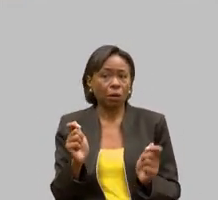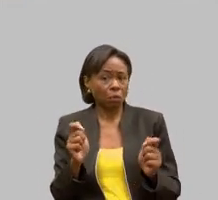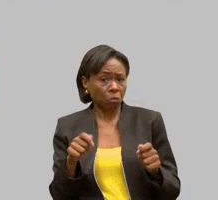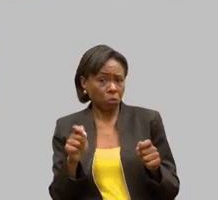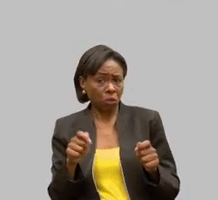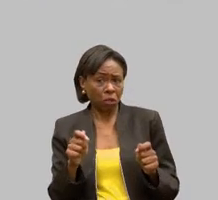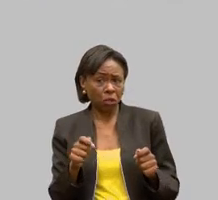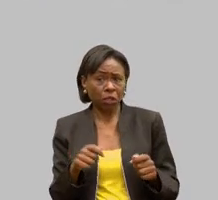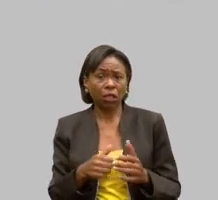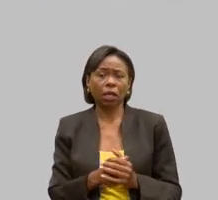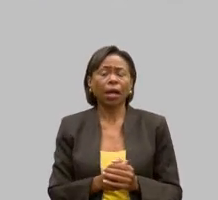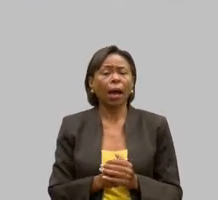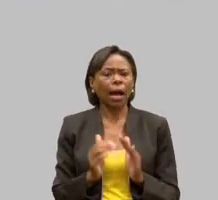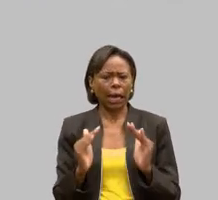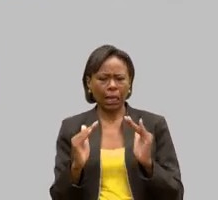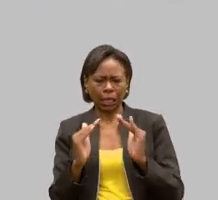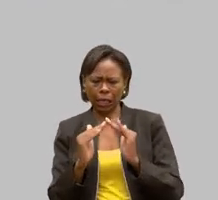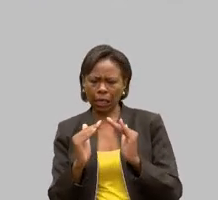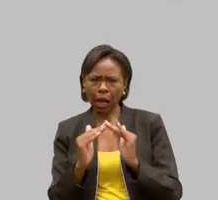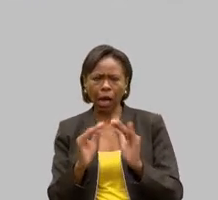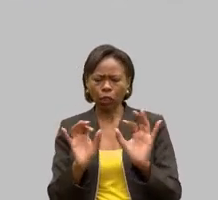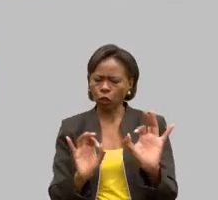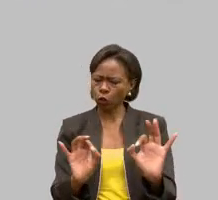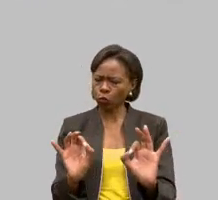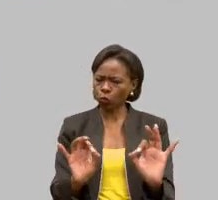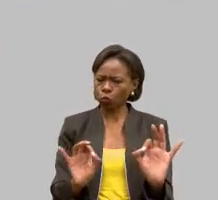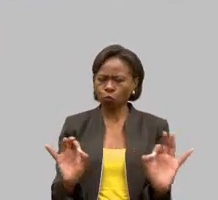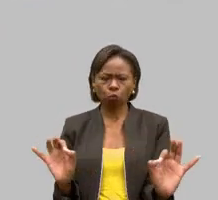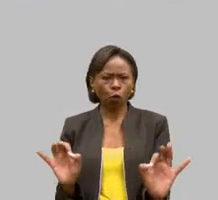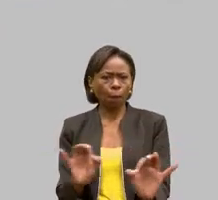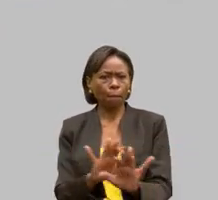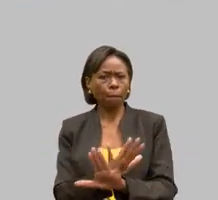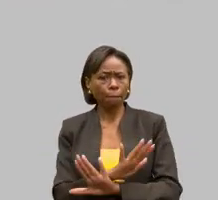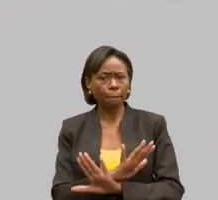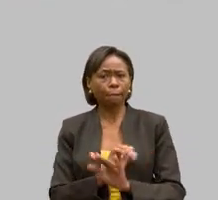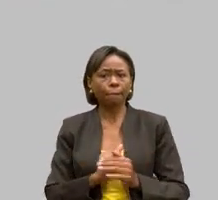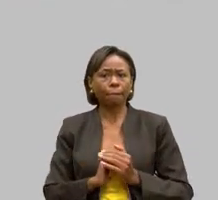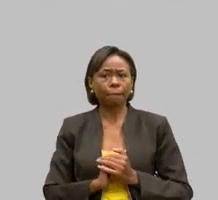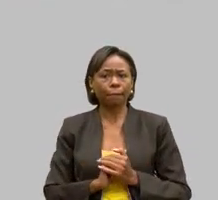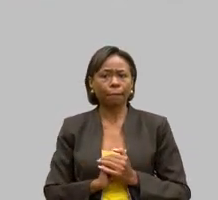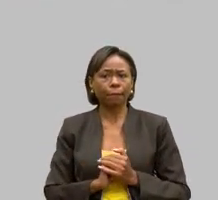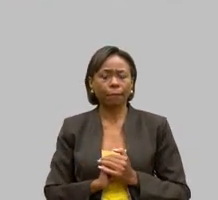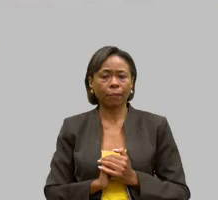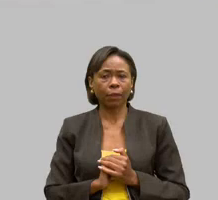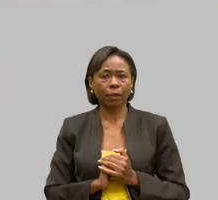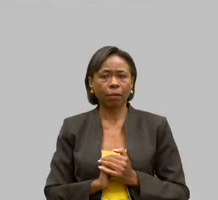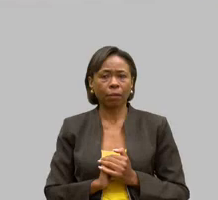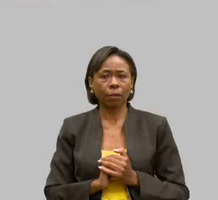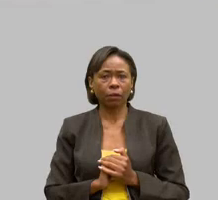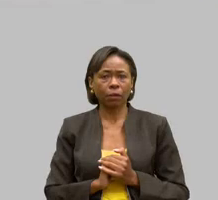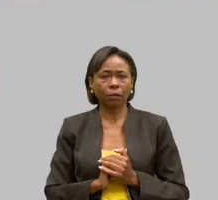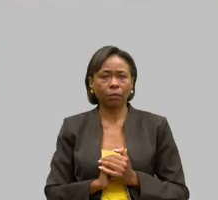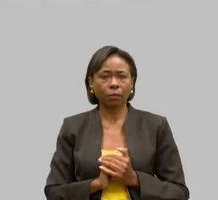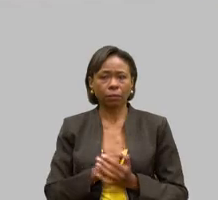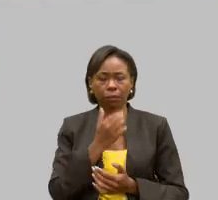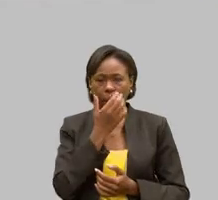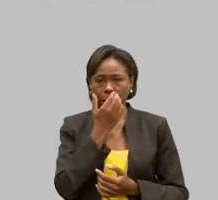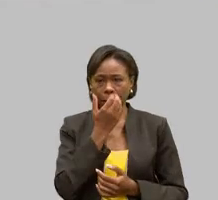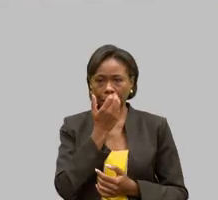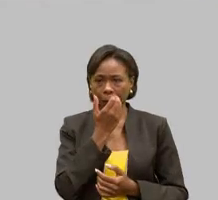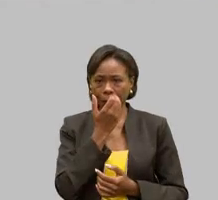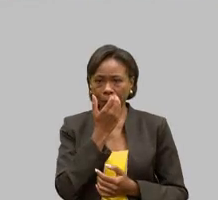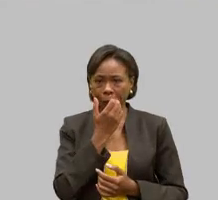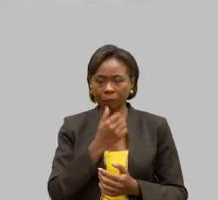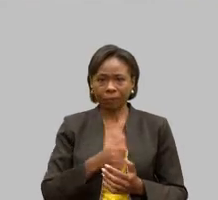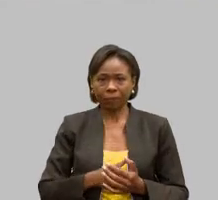rumadinho, estar longe do espaço físico, falar do espaço físico, a mãe é